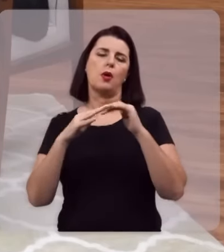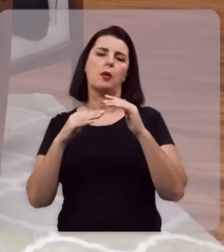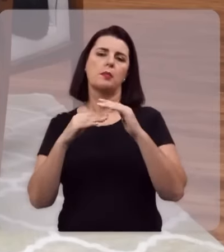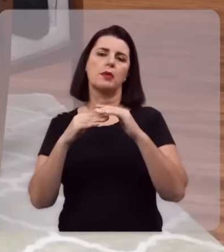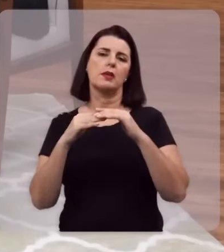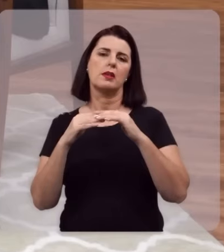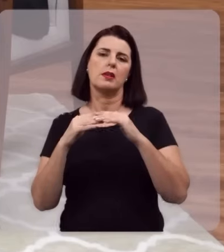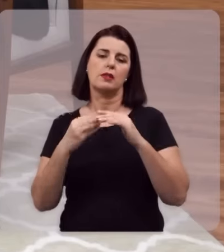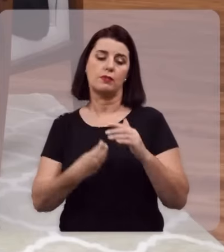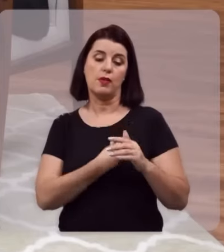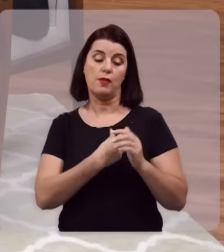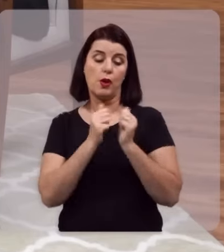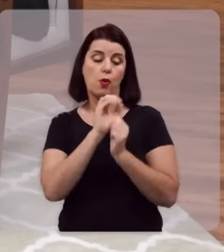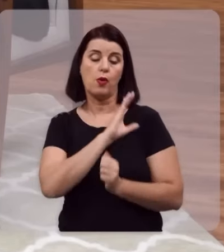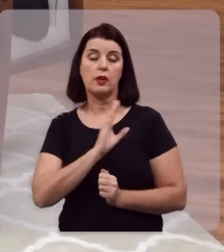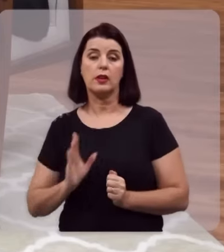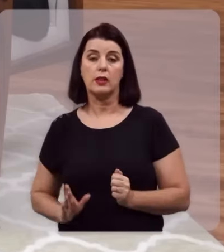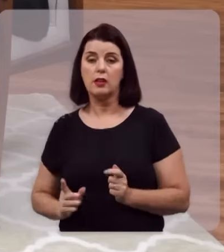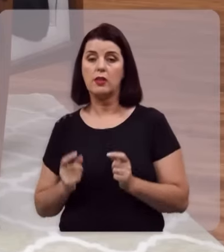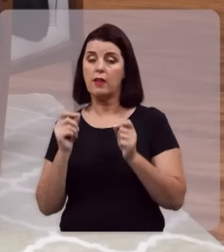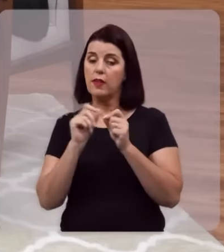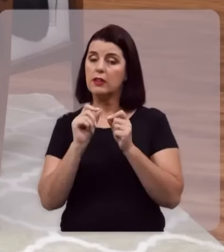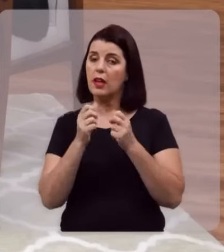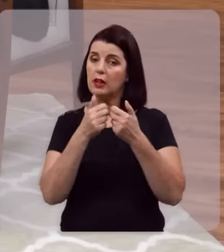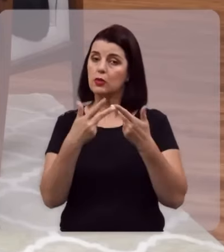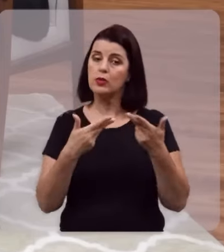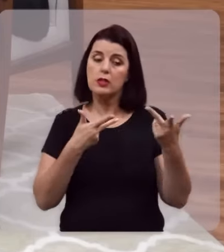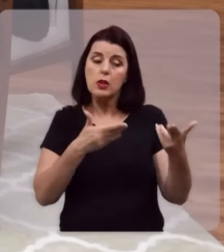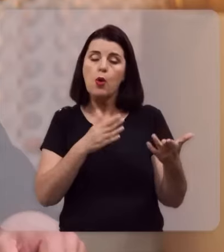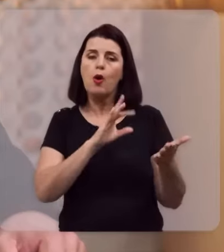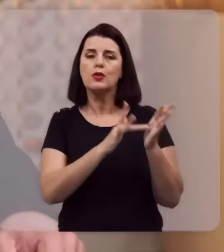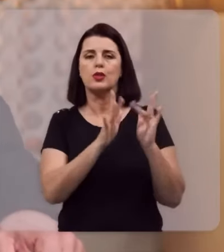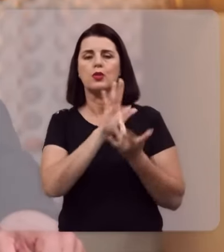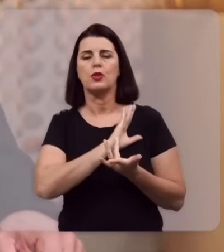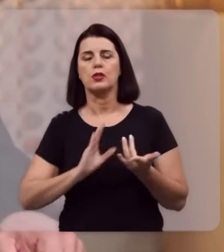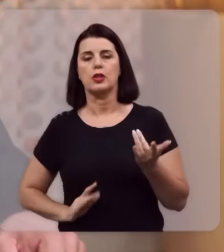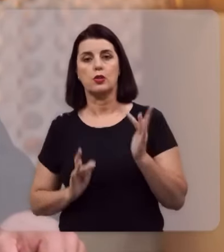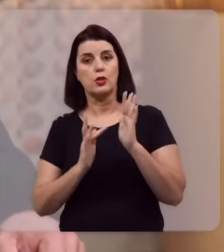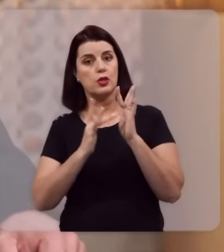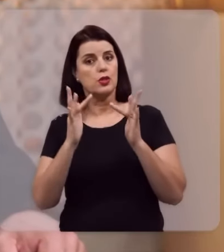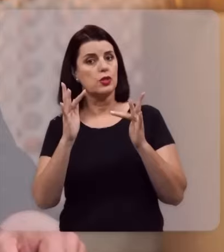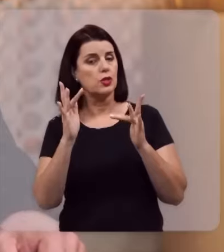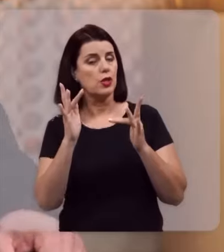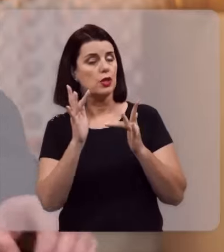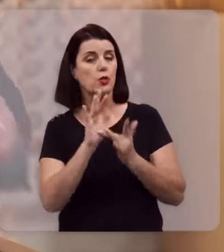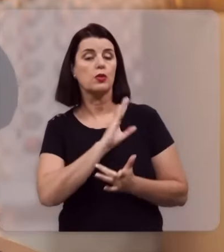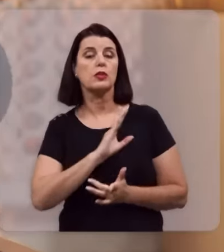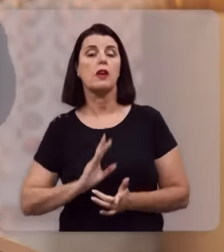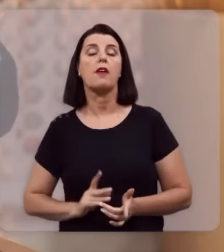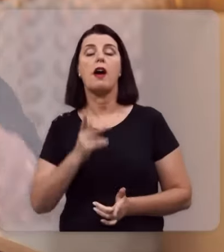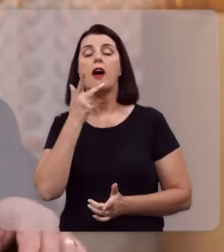preparou para que andássemos nelas. Viver com Cristo significa praticar as obras de Cristo. O próprio Senhor Jesus disse que coisas